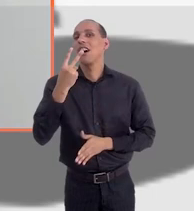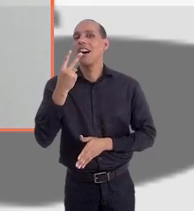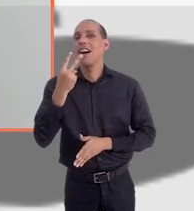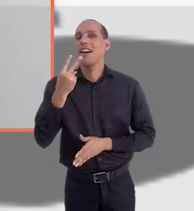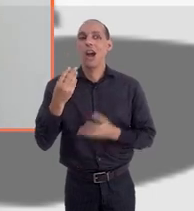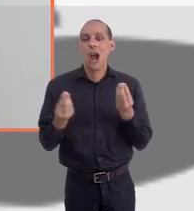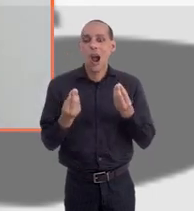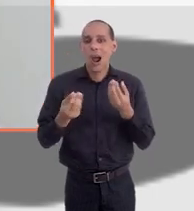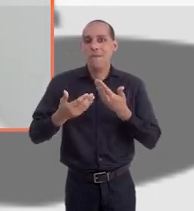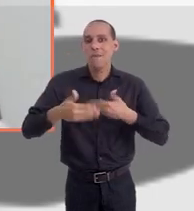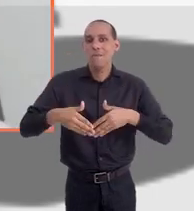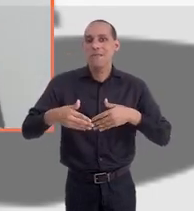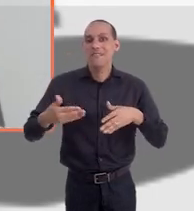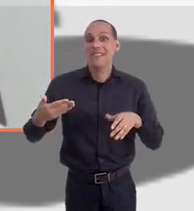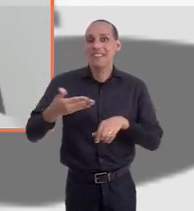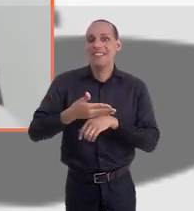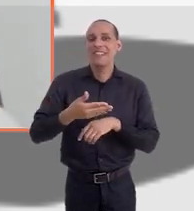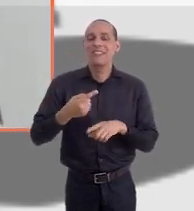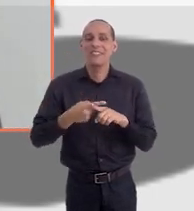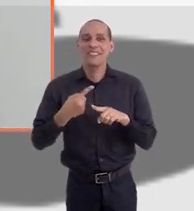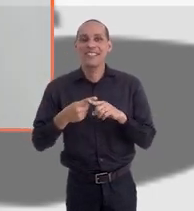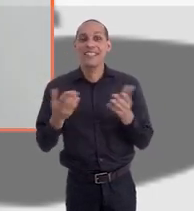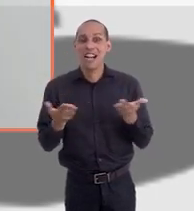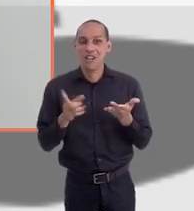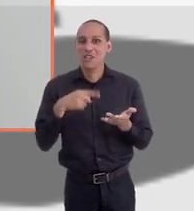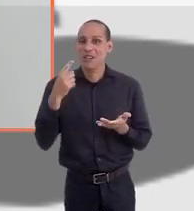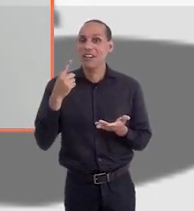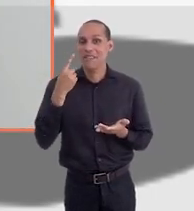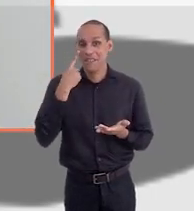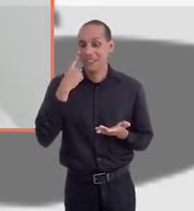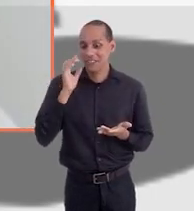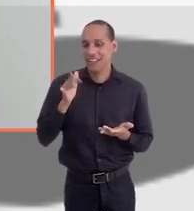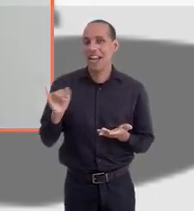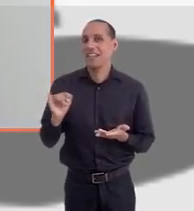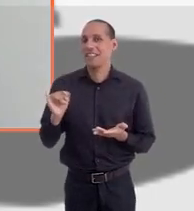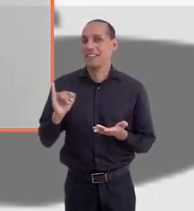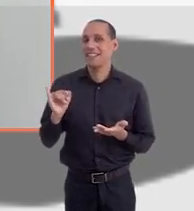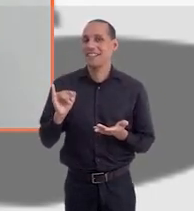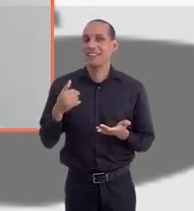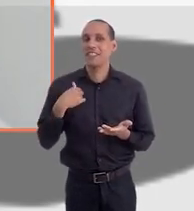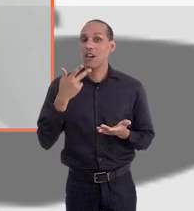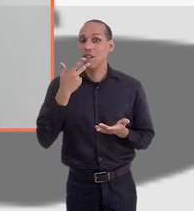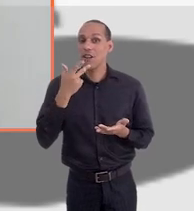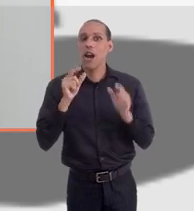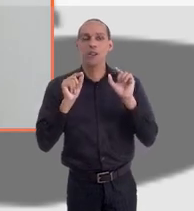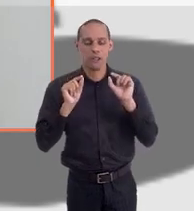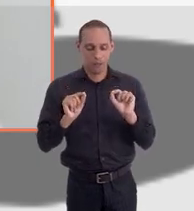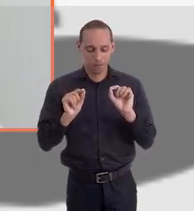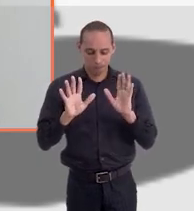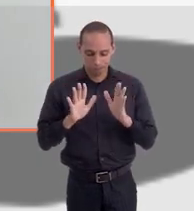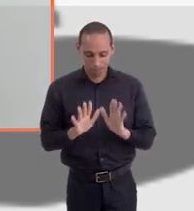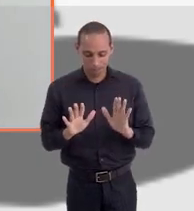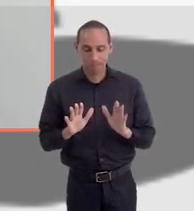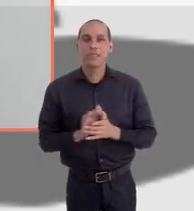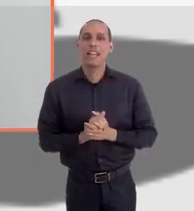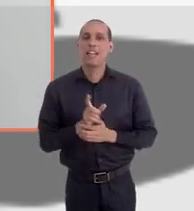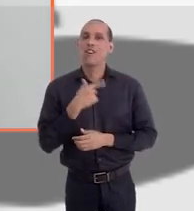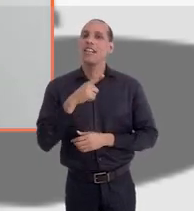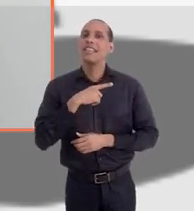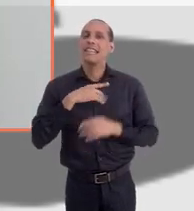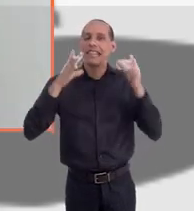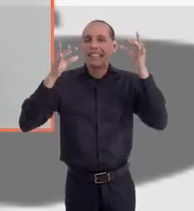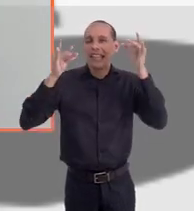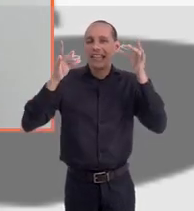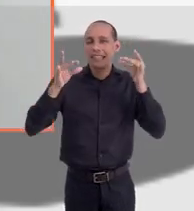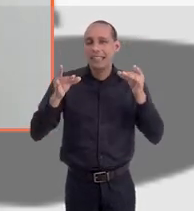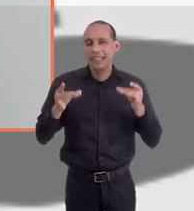como virar a prova de investigador no domingo, porque a gente já passou por uma experiência de inspetor. E eu digo para você o seguinte, olha só. A gente tem alguns